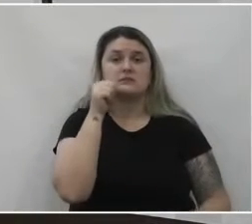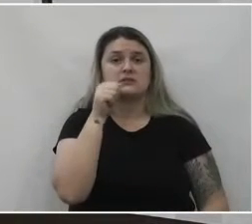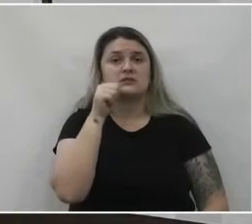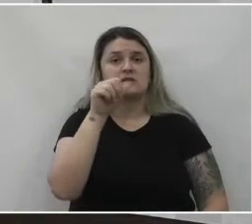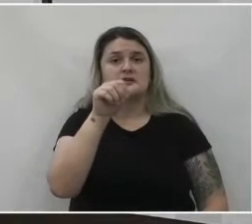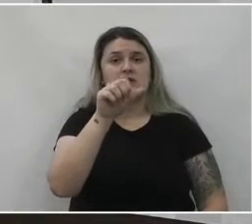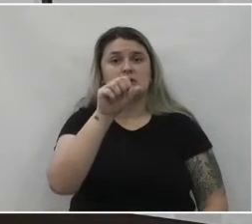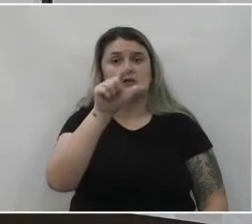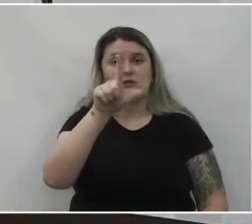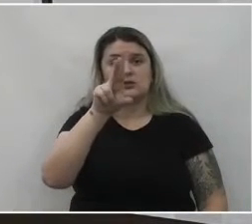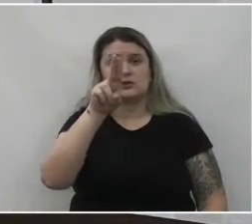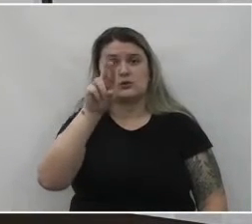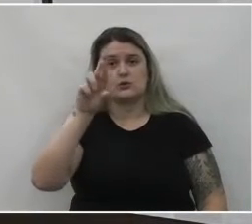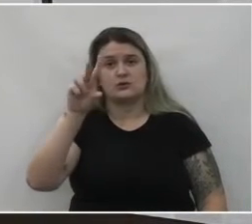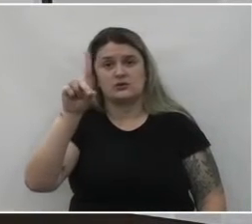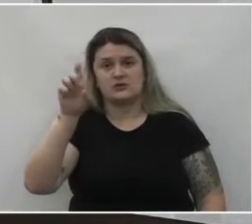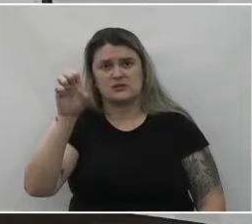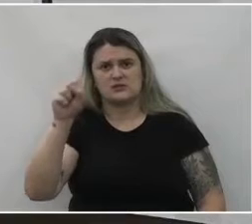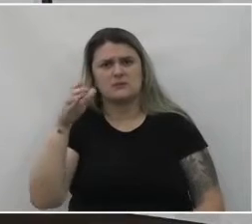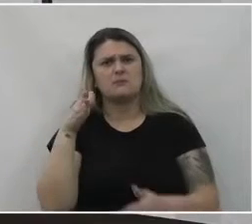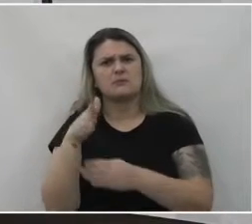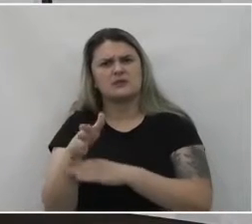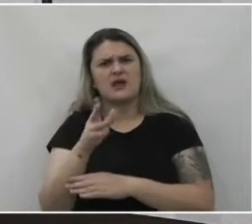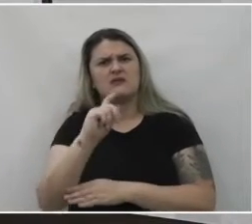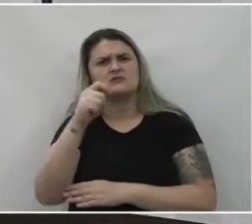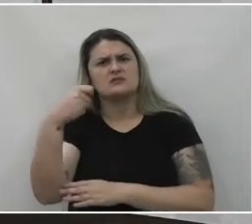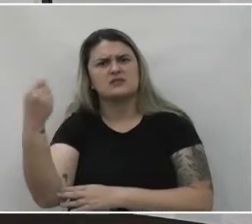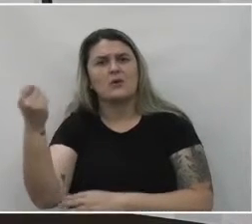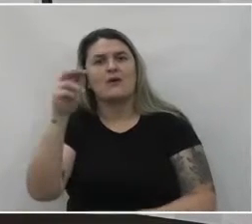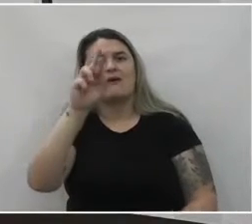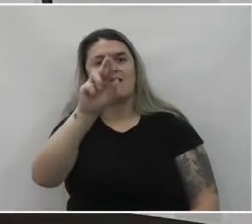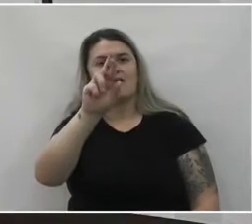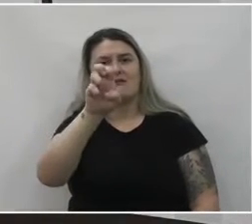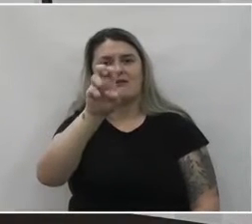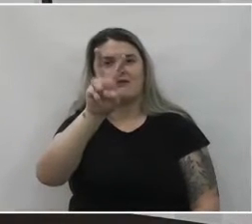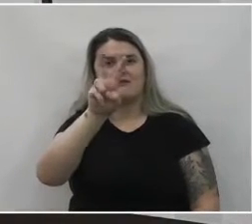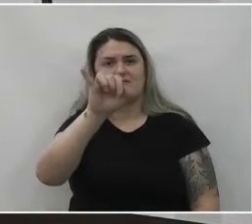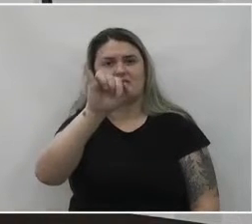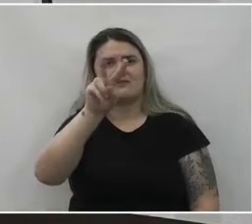Nicolac participou de uma associação na Riviverdal, em Curitiba.